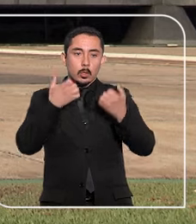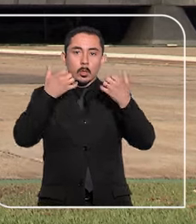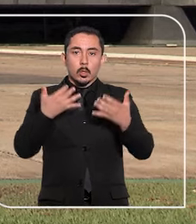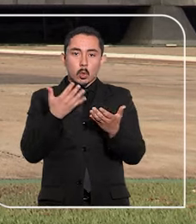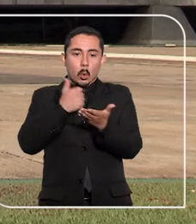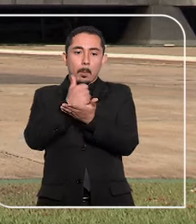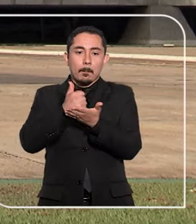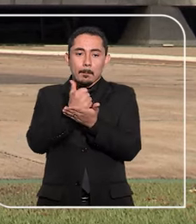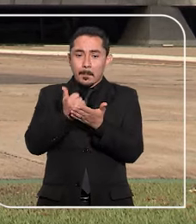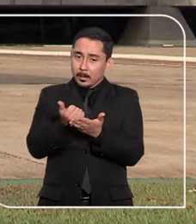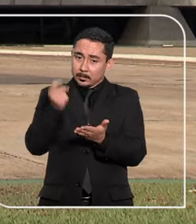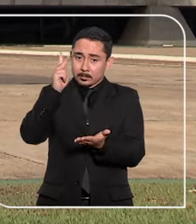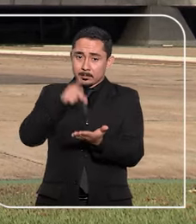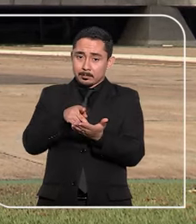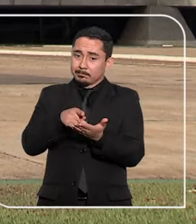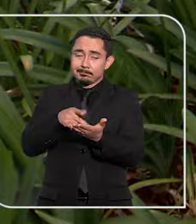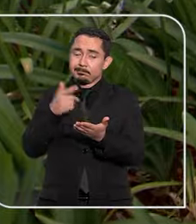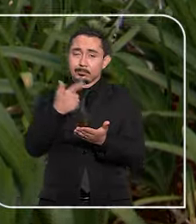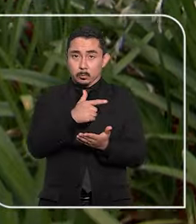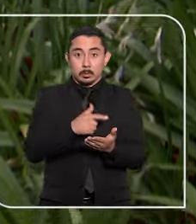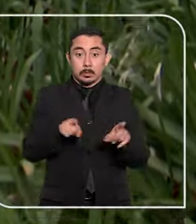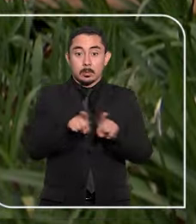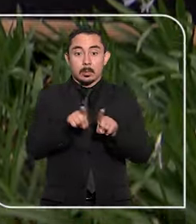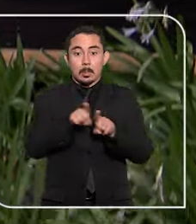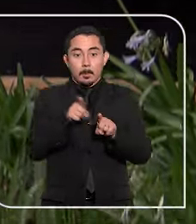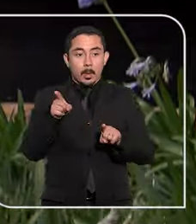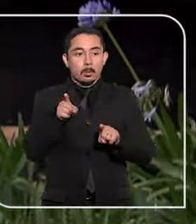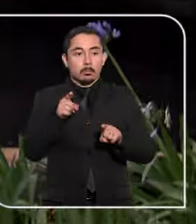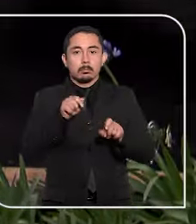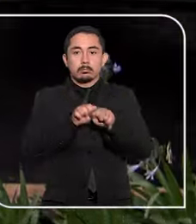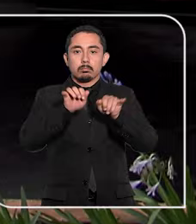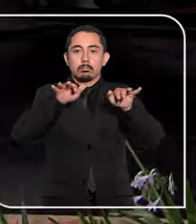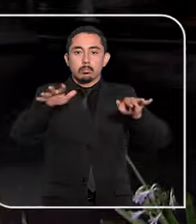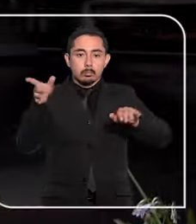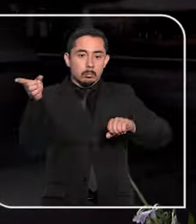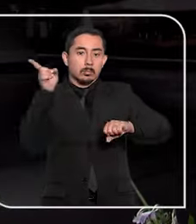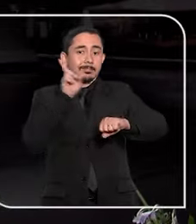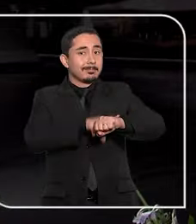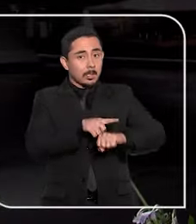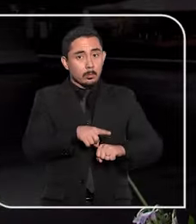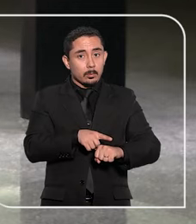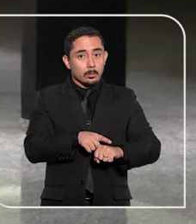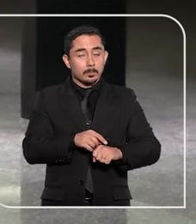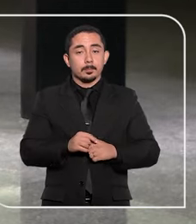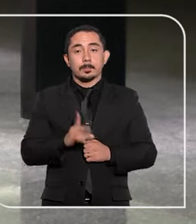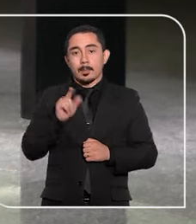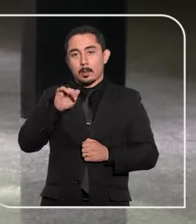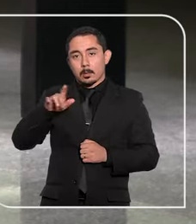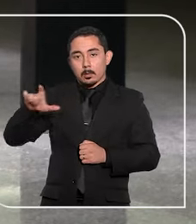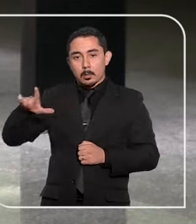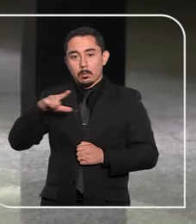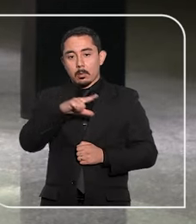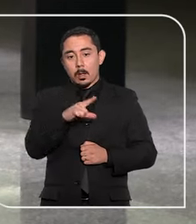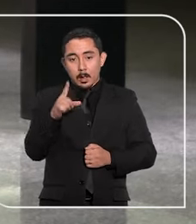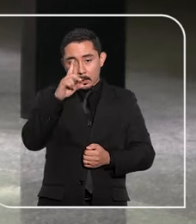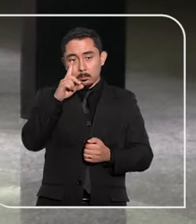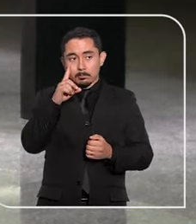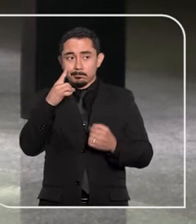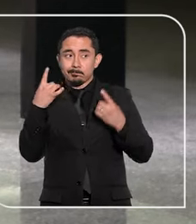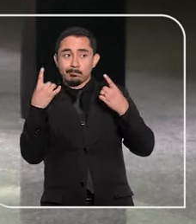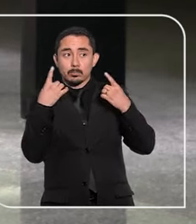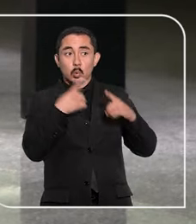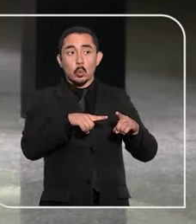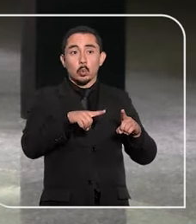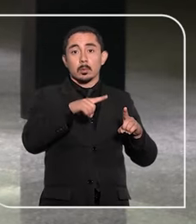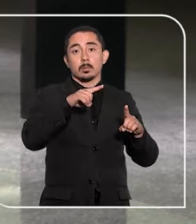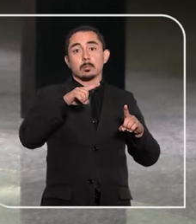falta de fundamentos válidos e que a prisão se deu por repercussão midiática e comoção social. Daniel Sikima foi acusado de ser